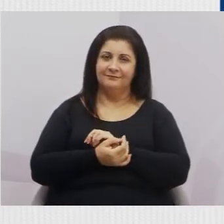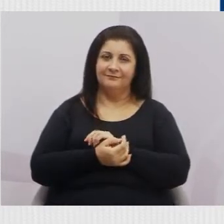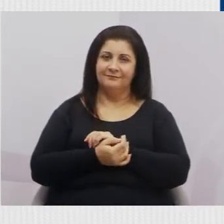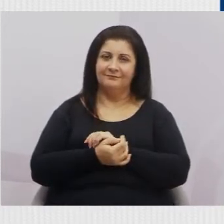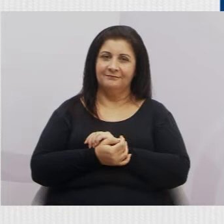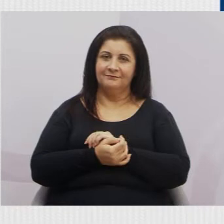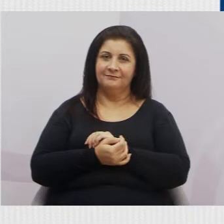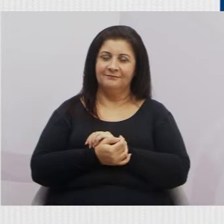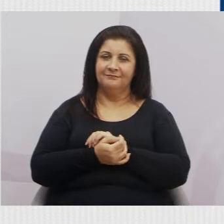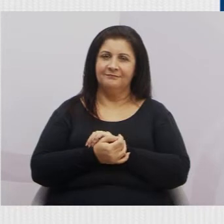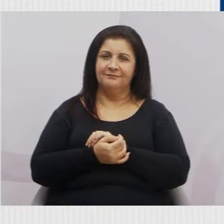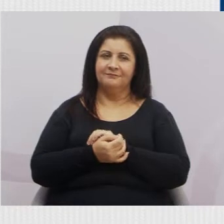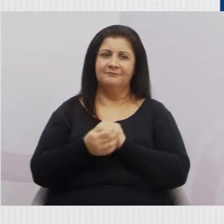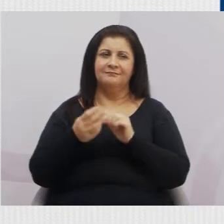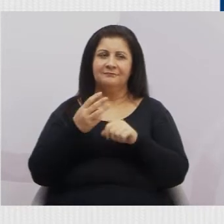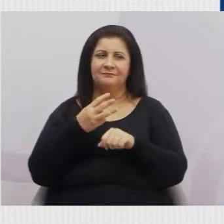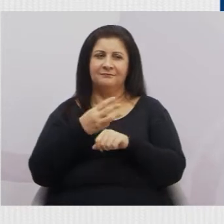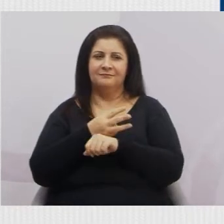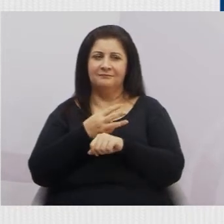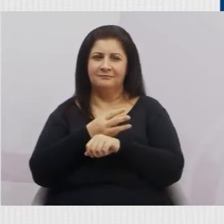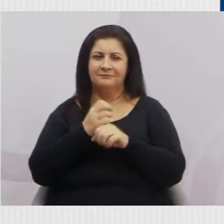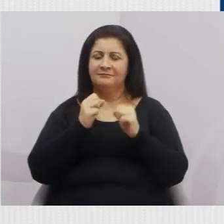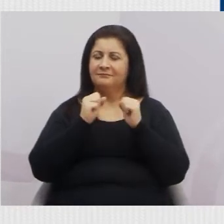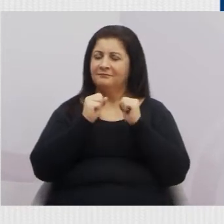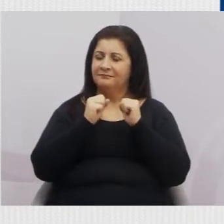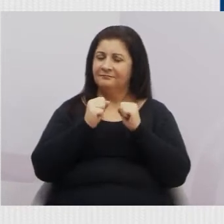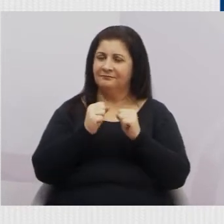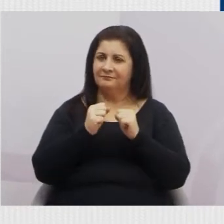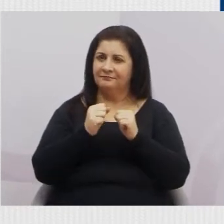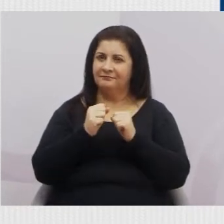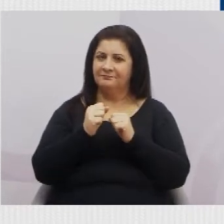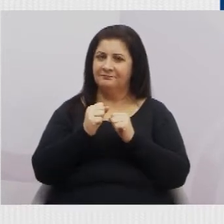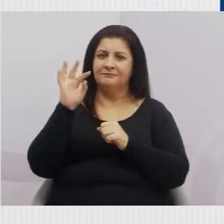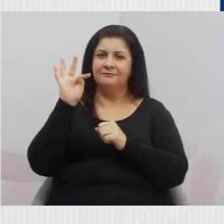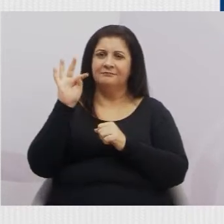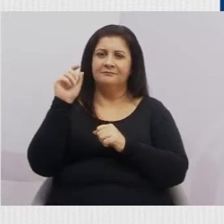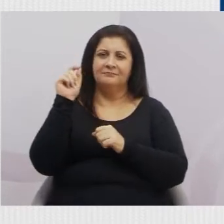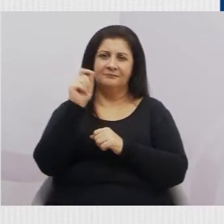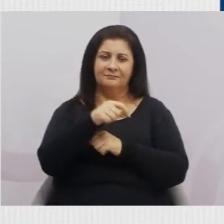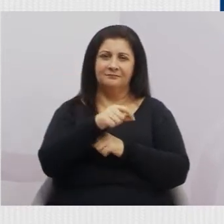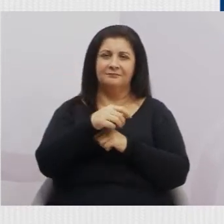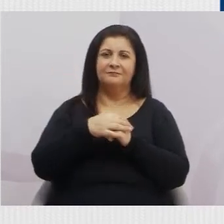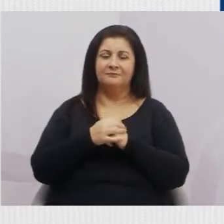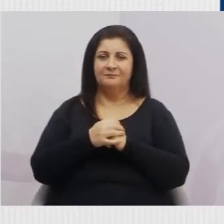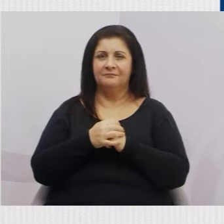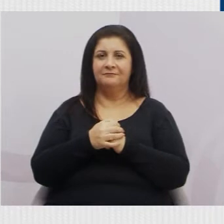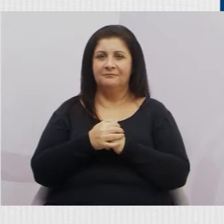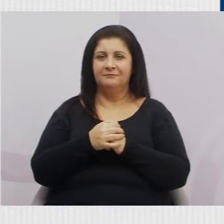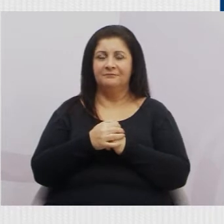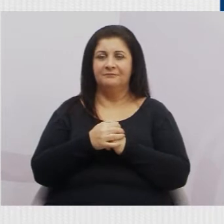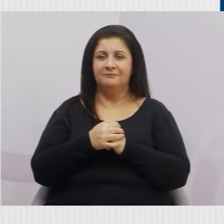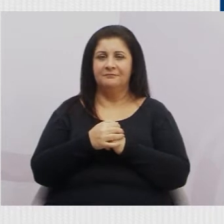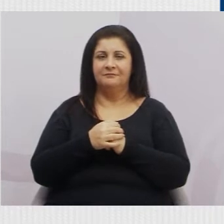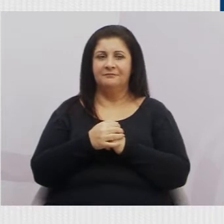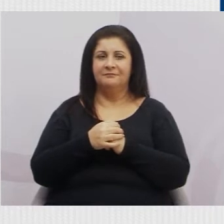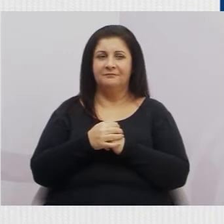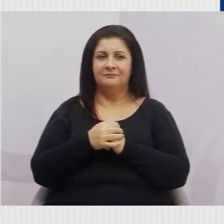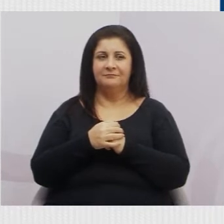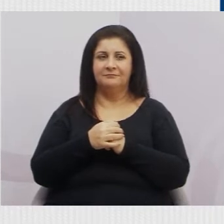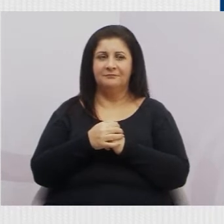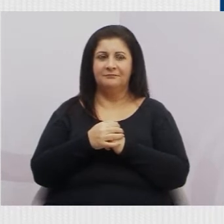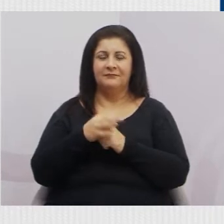tem Telegram e não tem WhatsApp, é o mesmo número, 96517228, Telegram.